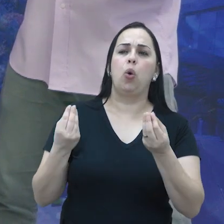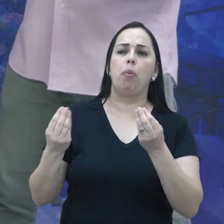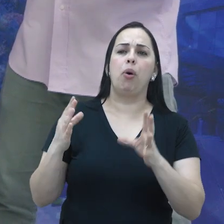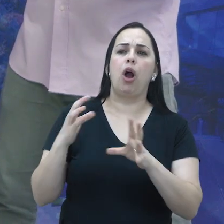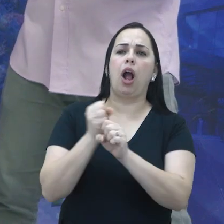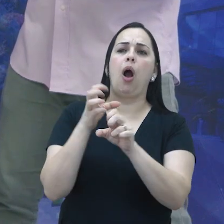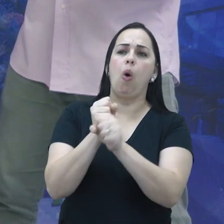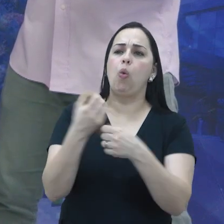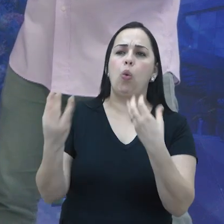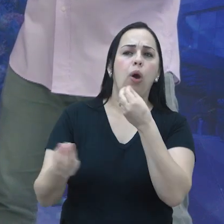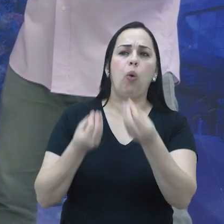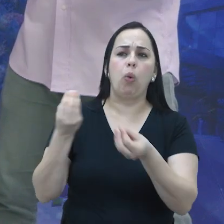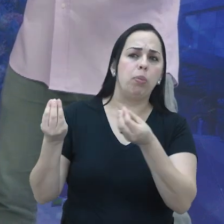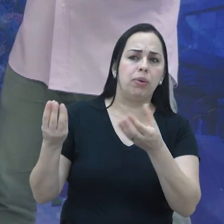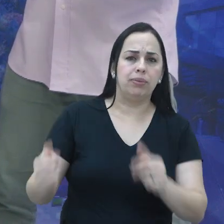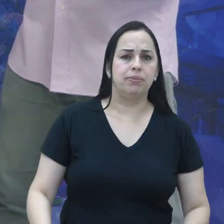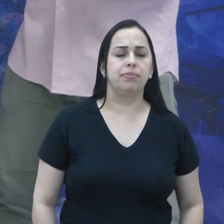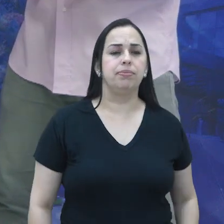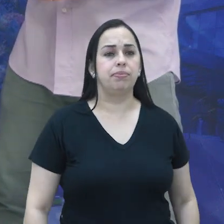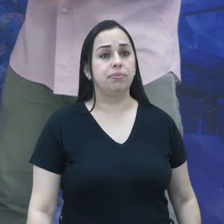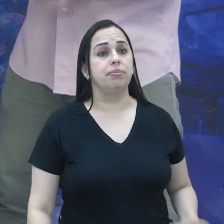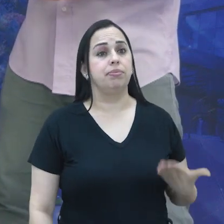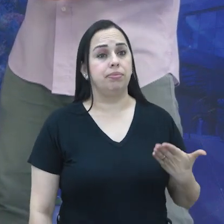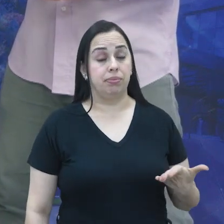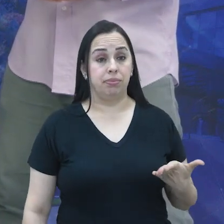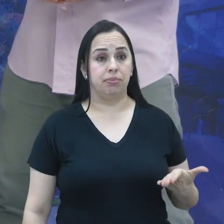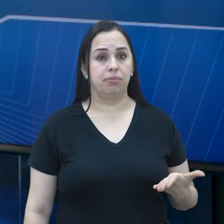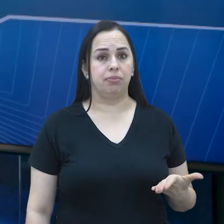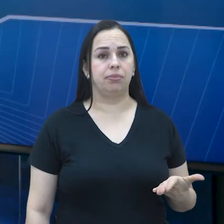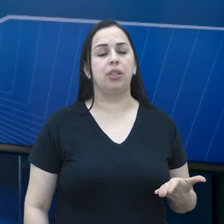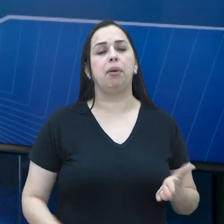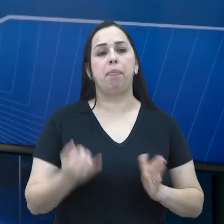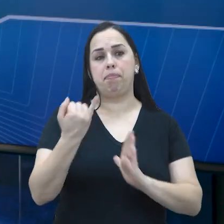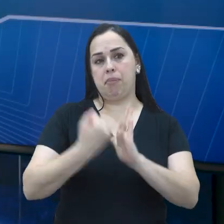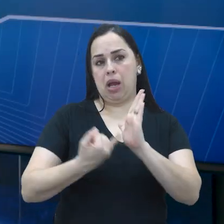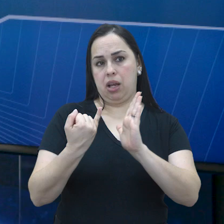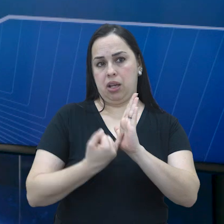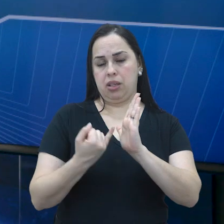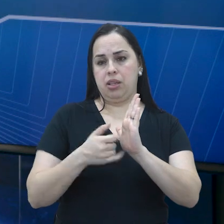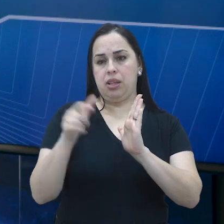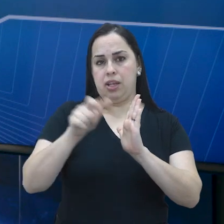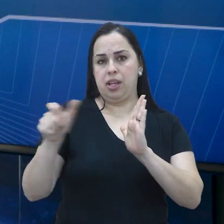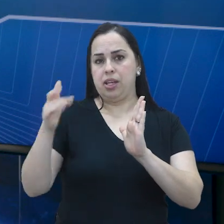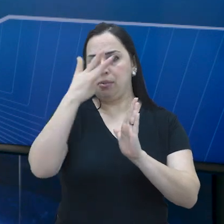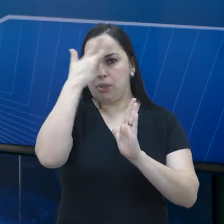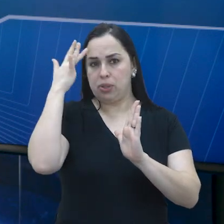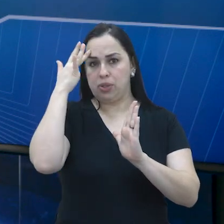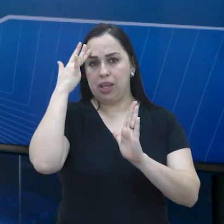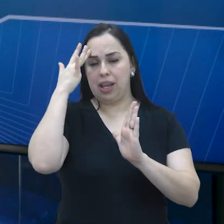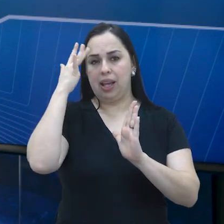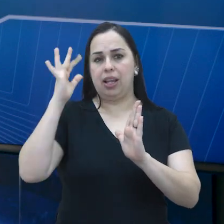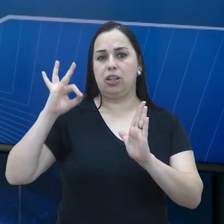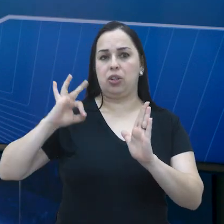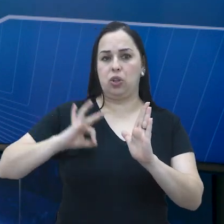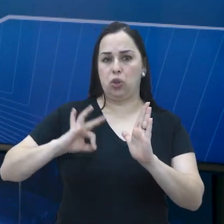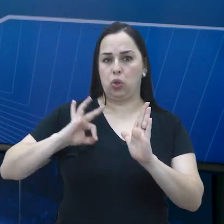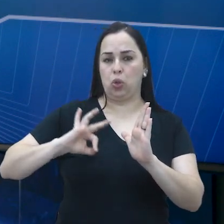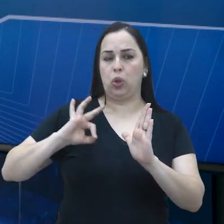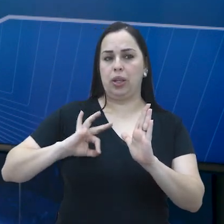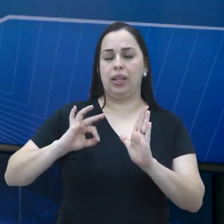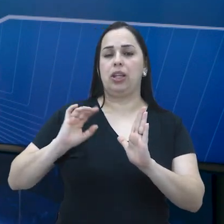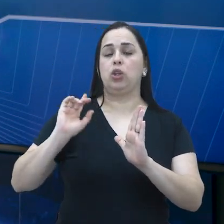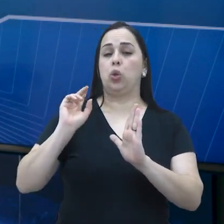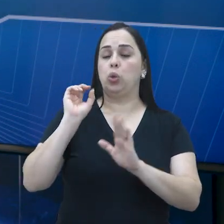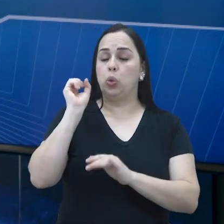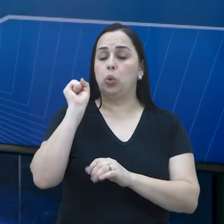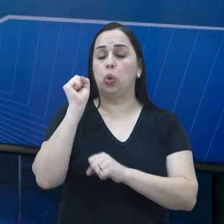bens, dos serviços, dessa relação de consumo? Uma das principais formas de tributação das pessoas físicas é a tributação da renda. Então, a todo ano